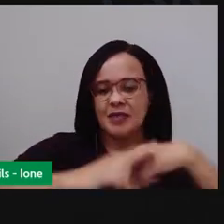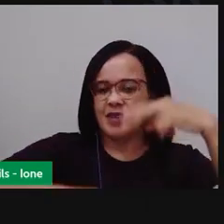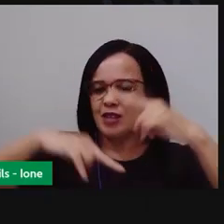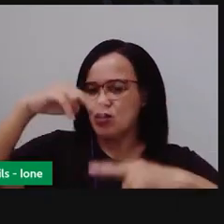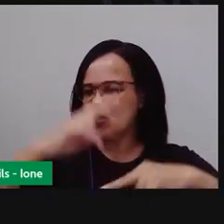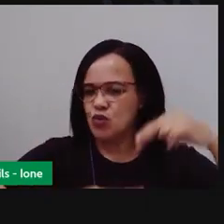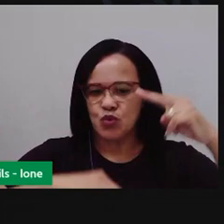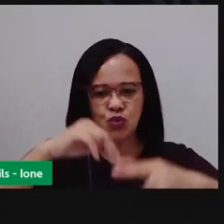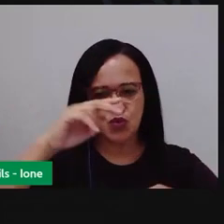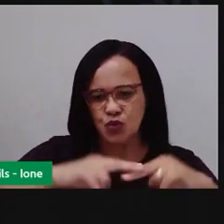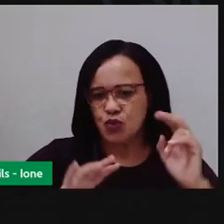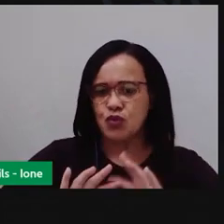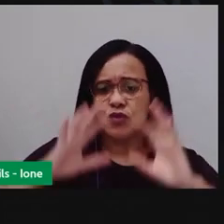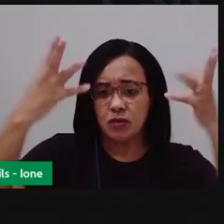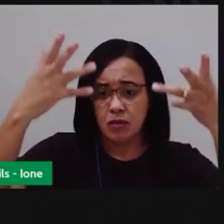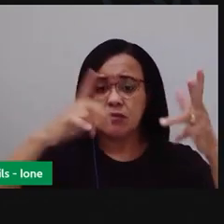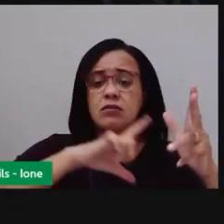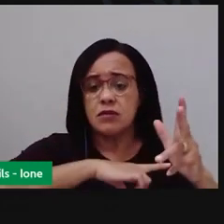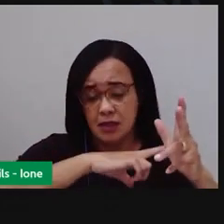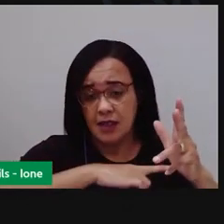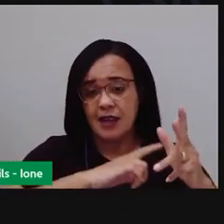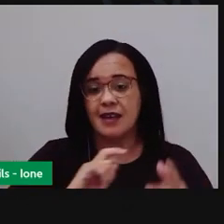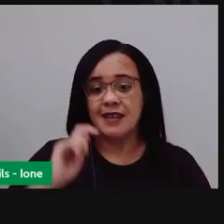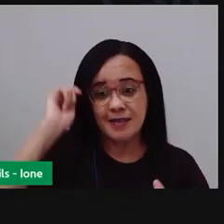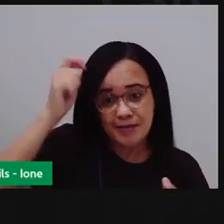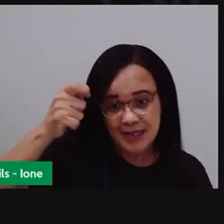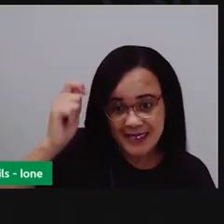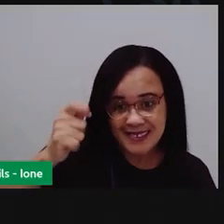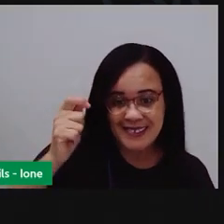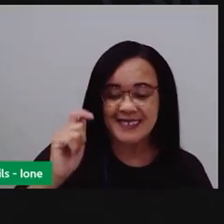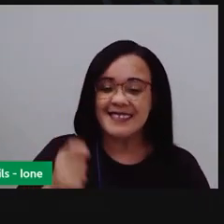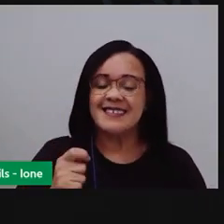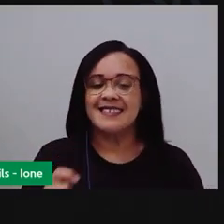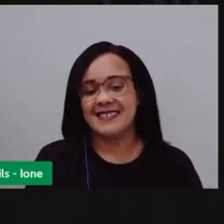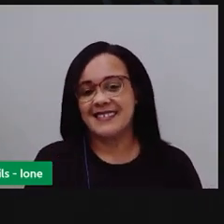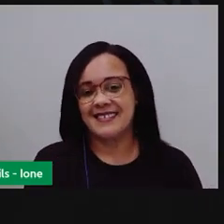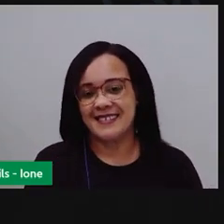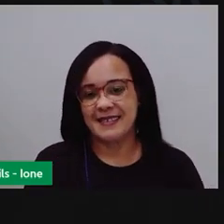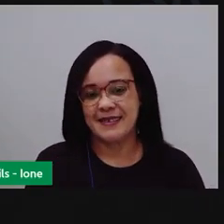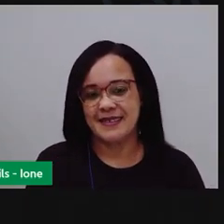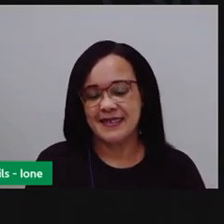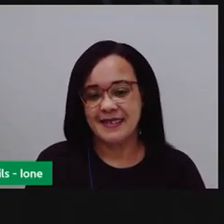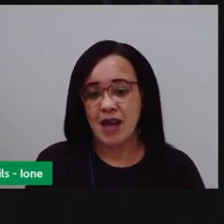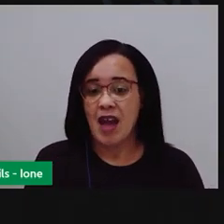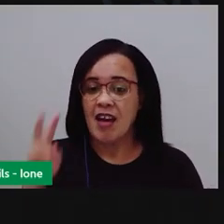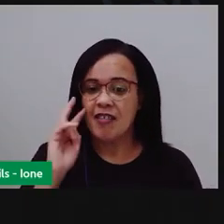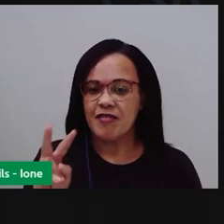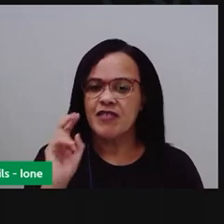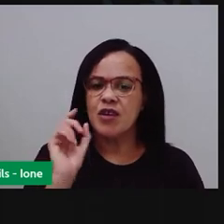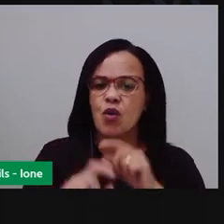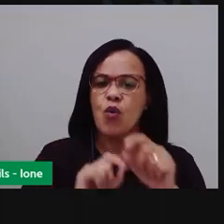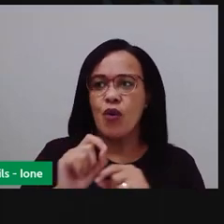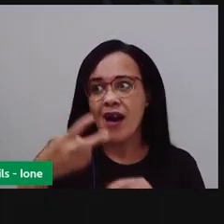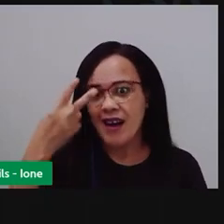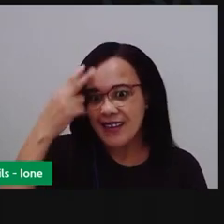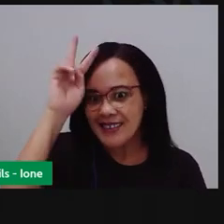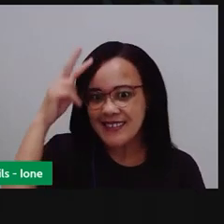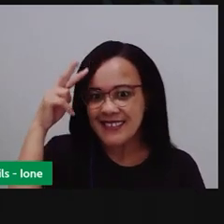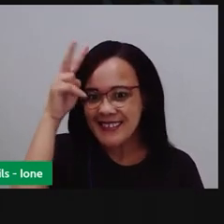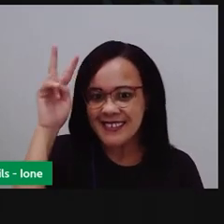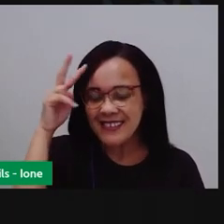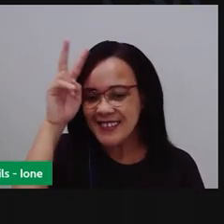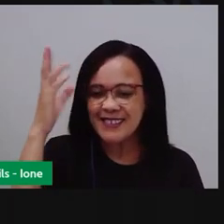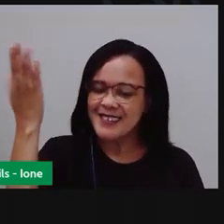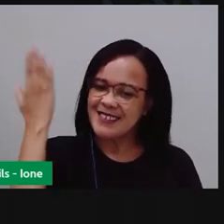pescaria, né? E a gente até viu a história desses